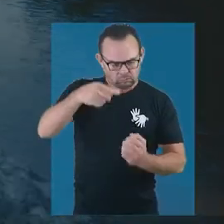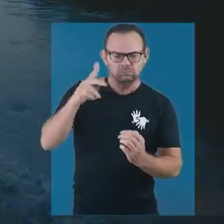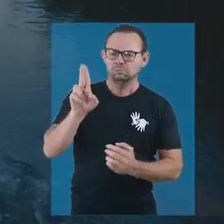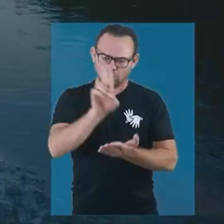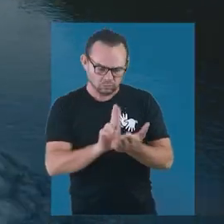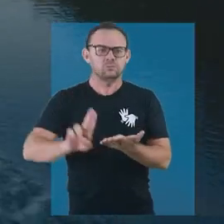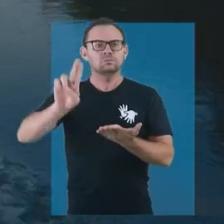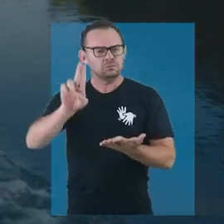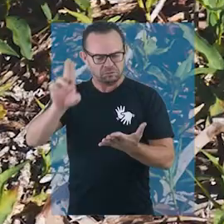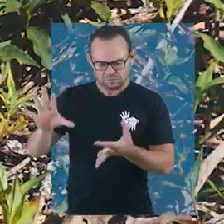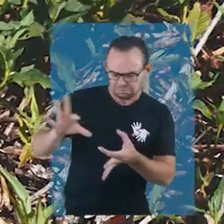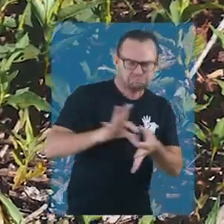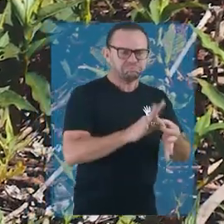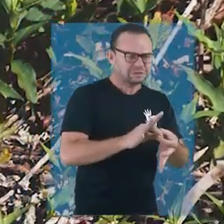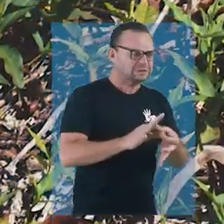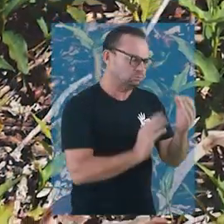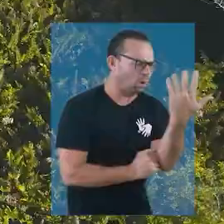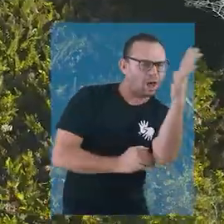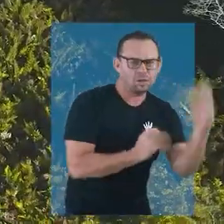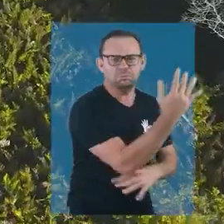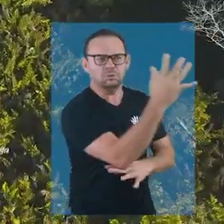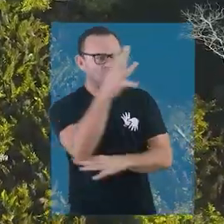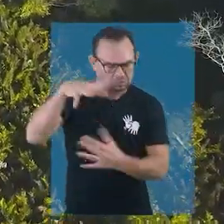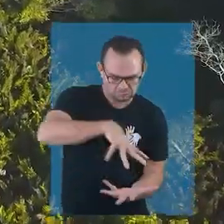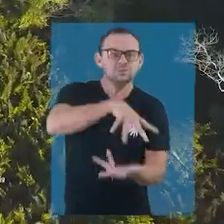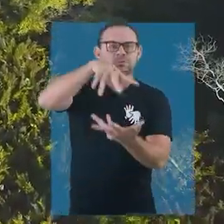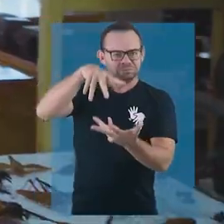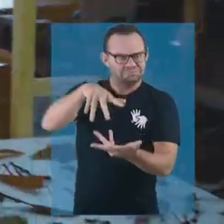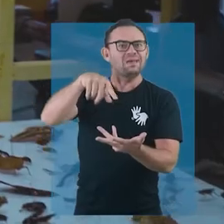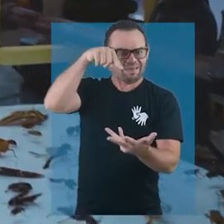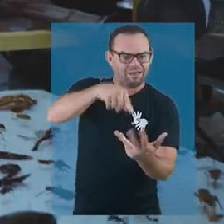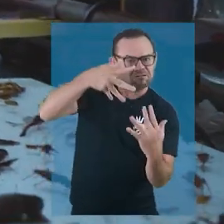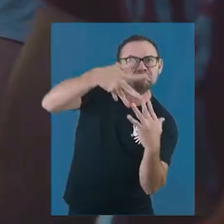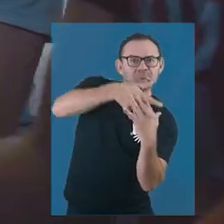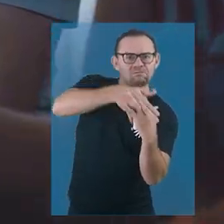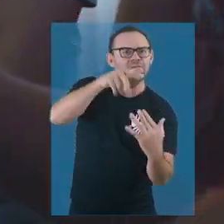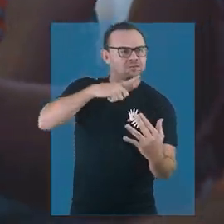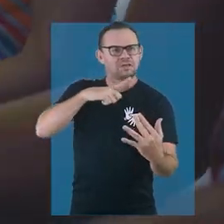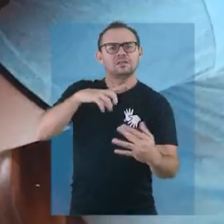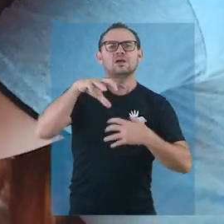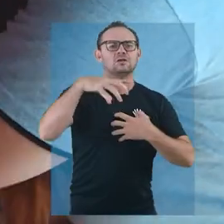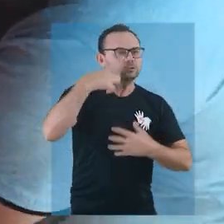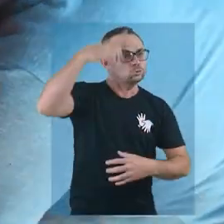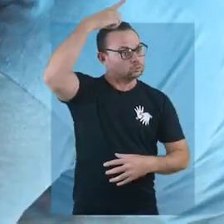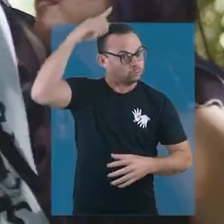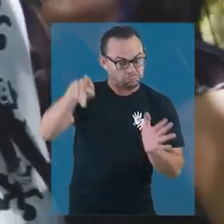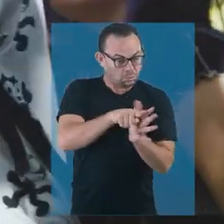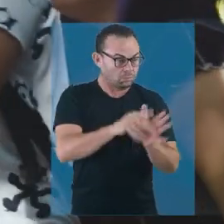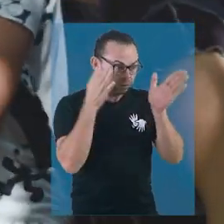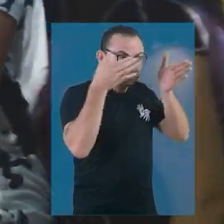Uma universidade enraizada nos principais biomas do planeta, a UFMS é naturalmente